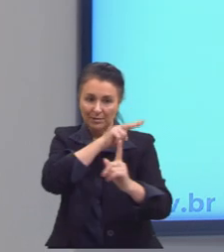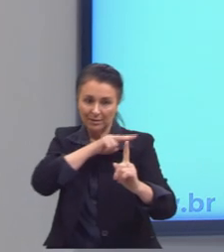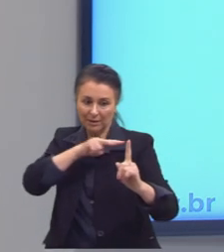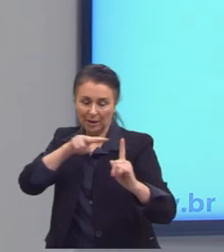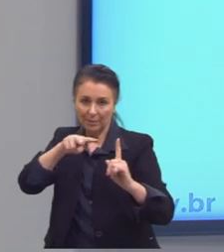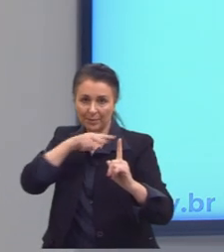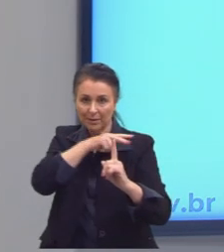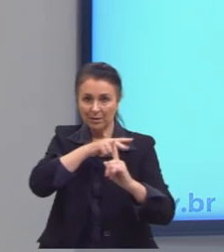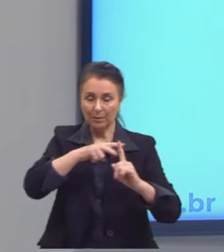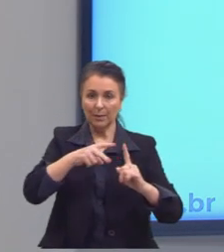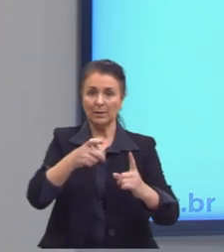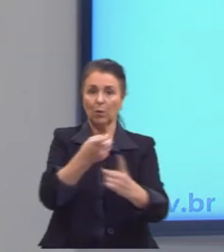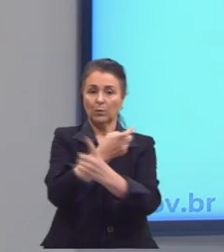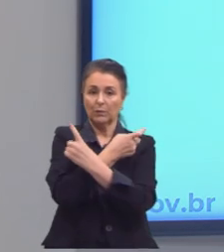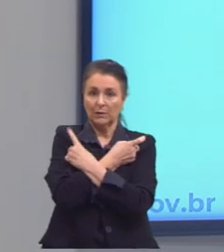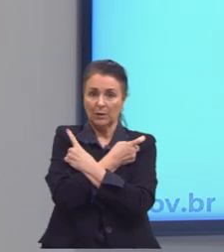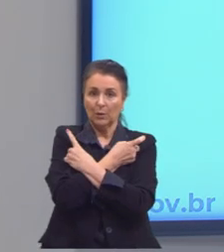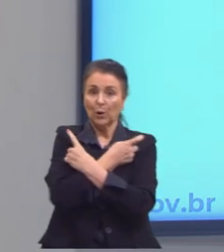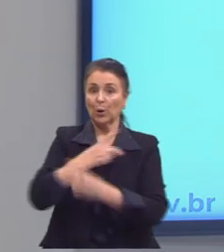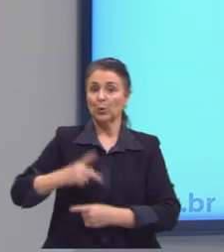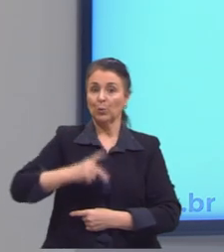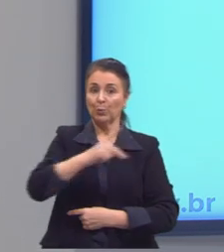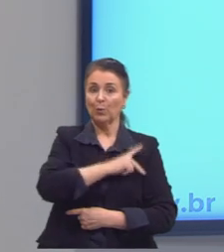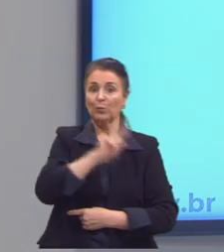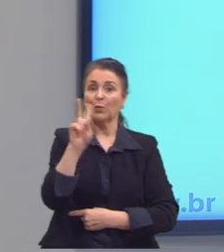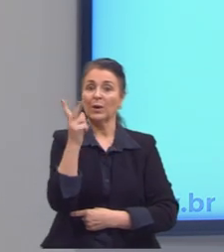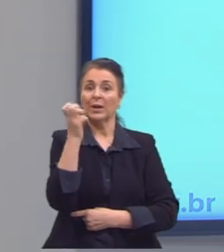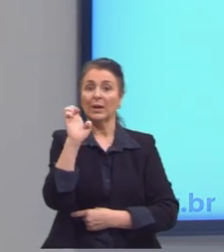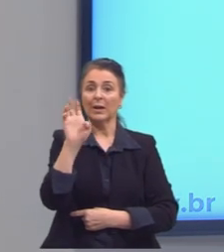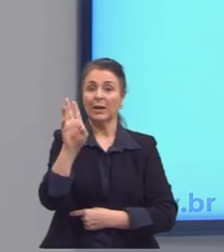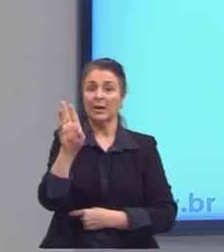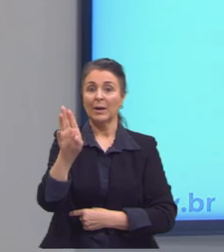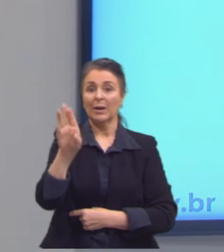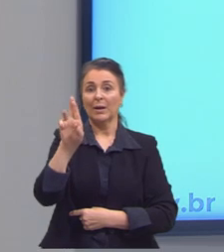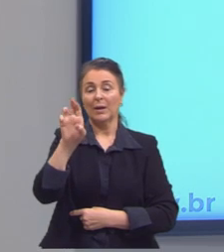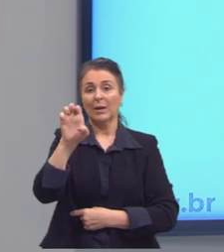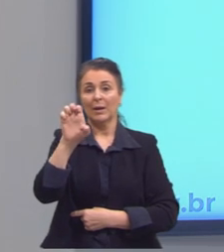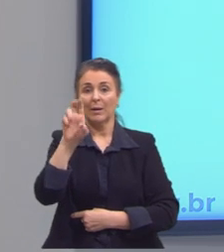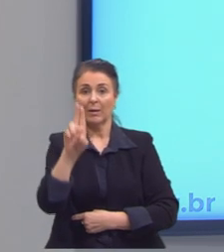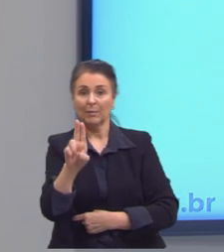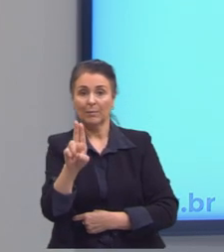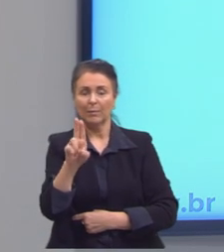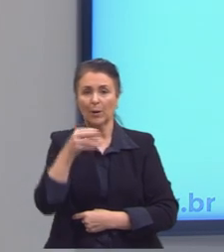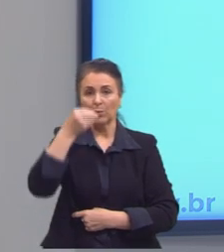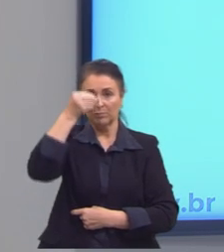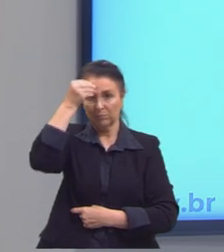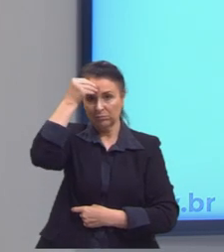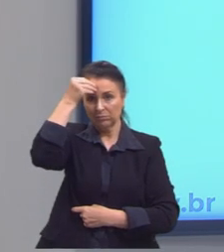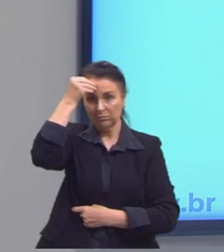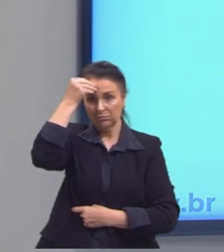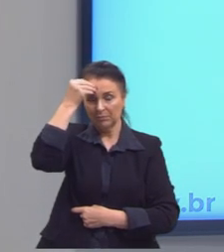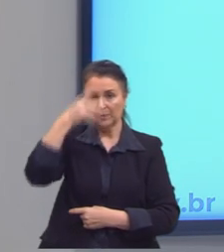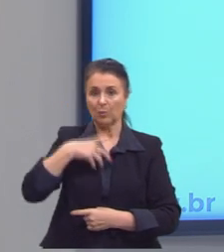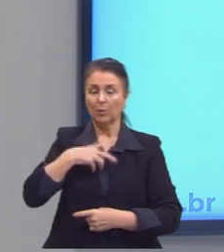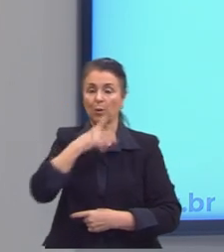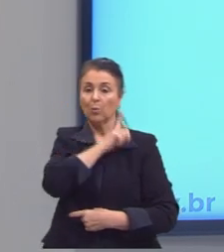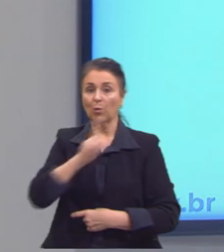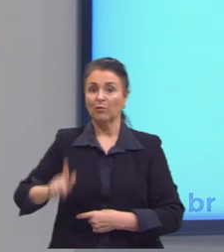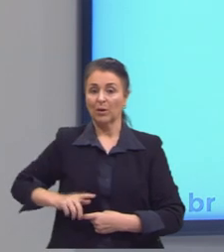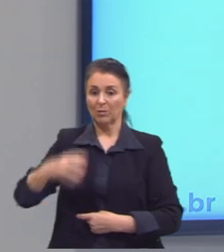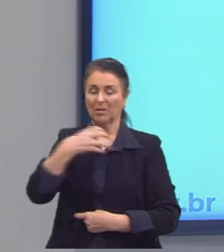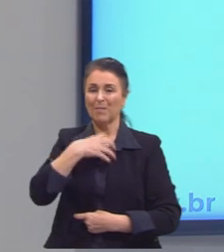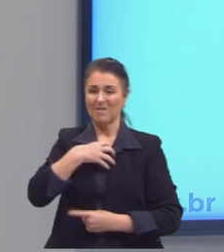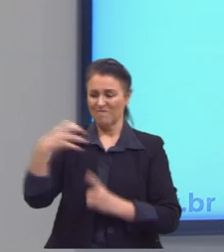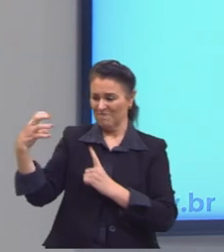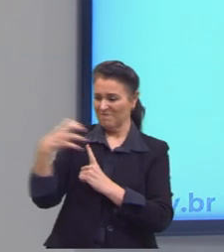do faraó ao povo hebreu. O governo da Bahia de sua época, marcadamente opressor e desigual. Porque a gente